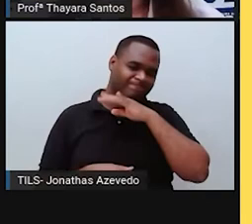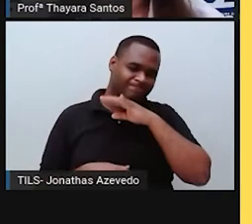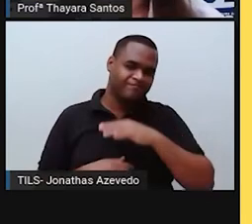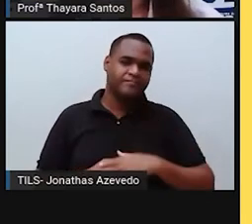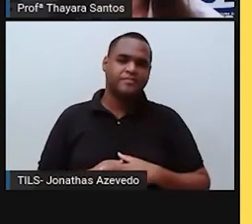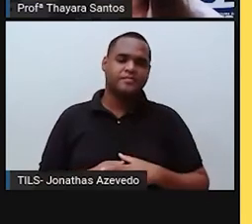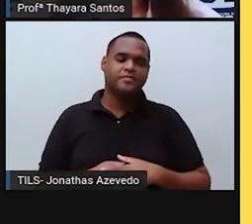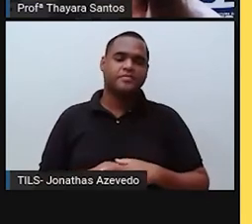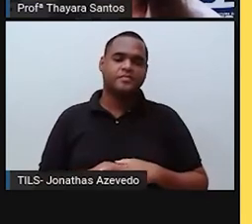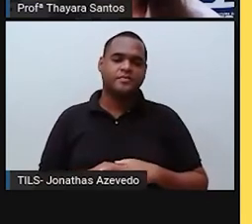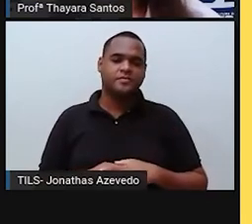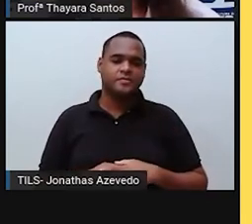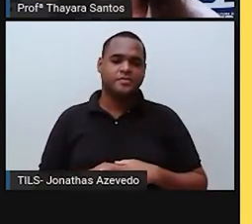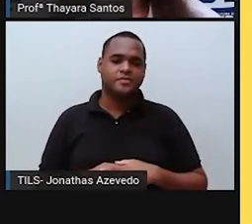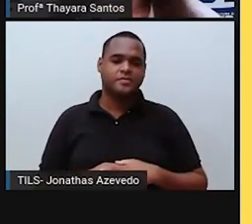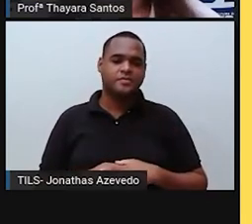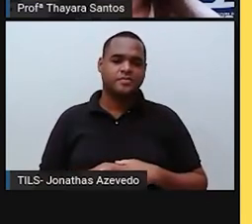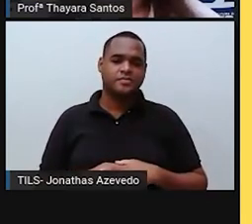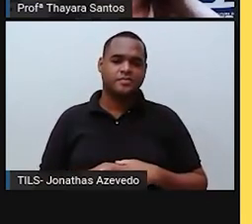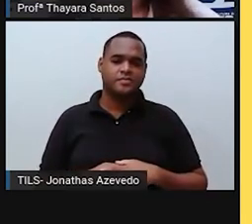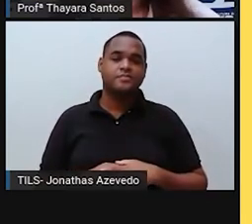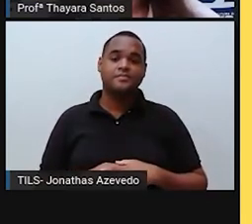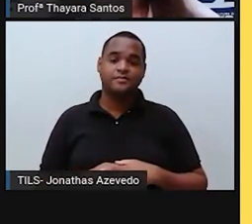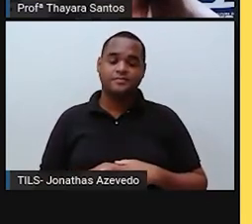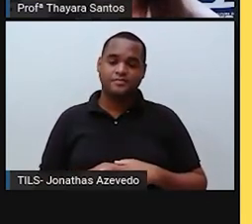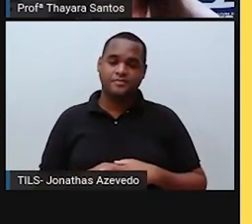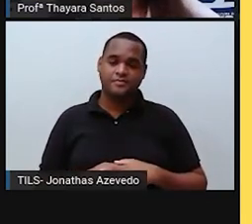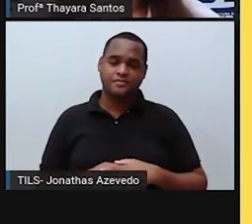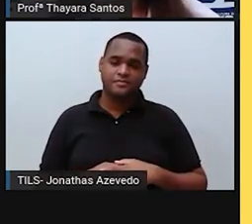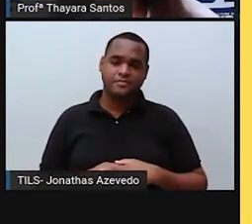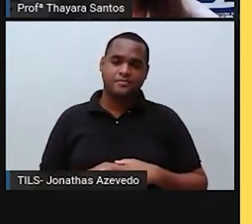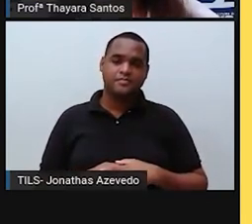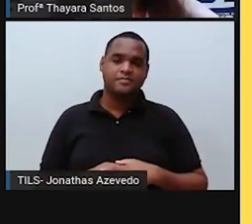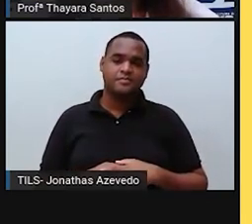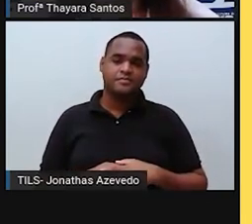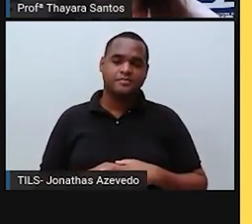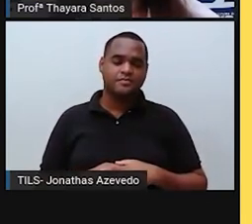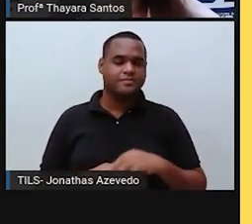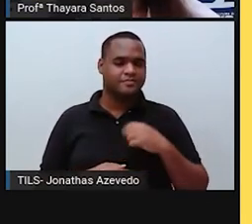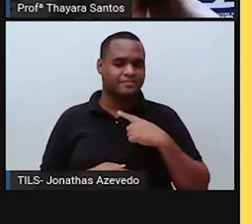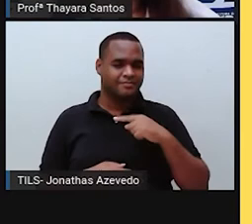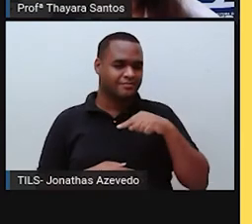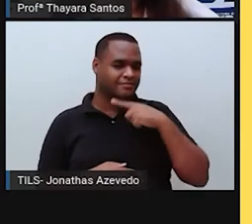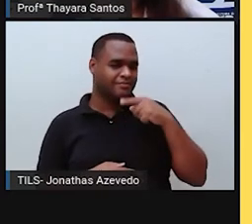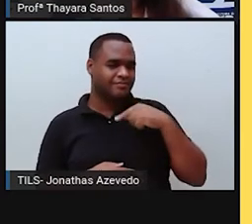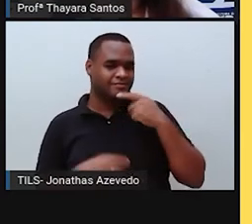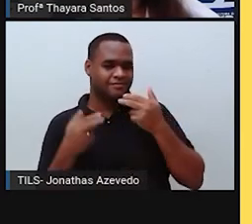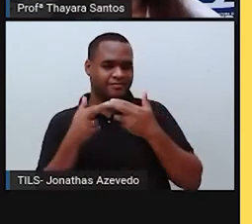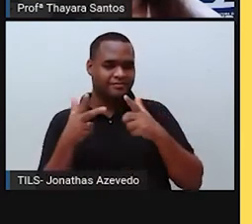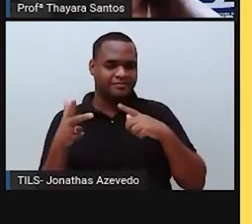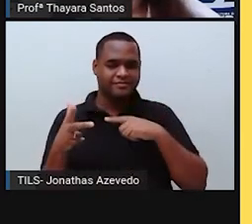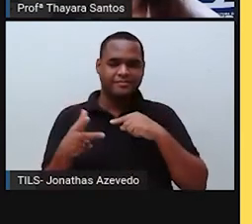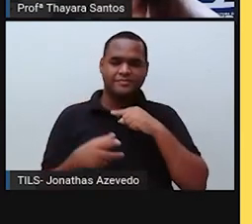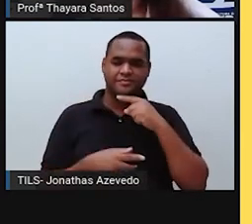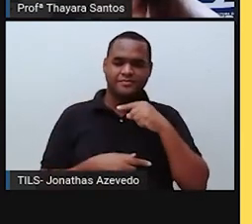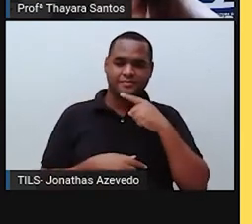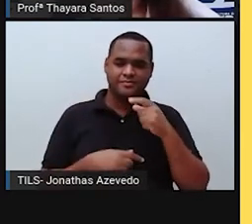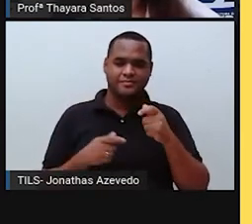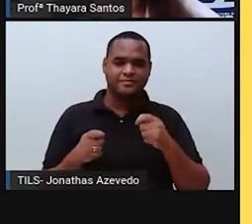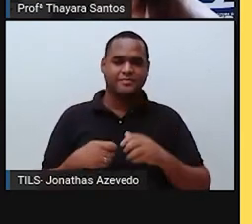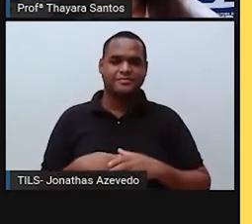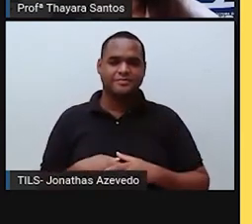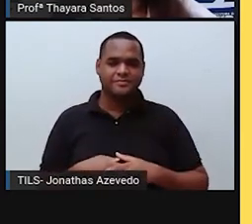Depois da estratosfera... Ah, sim, gente! E os aviões não conseguem passar para a estratosfera. Ela é uma camada que tem